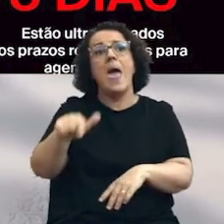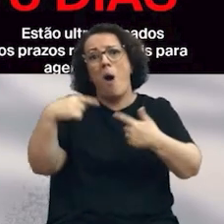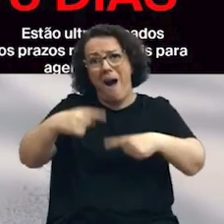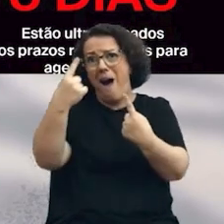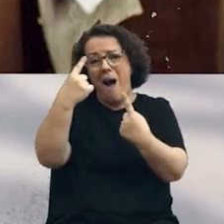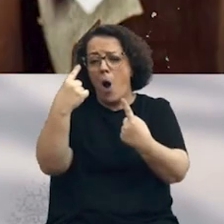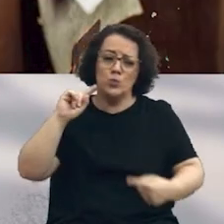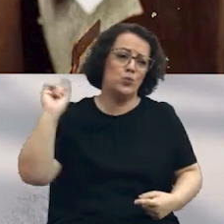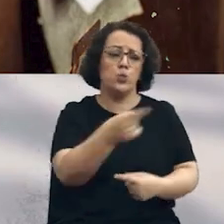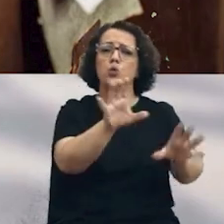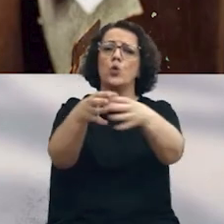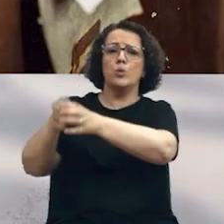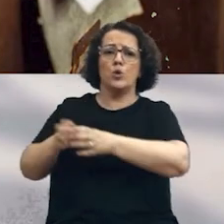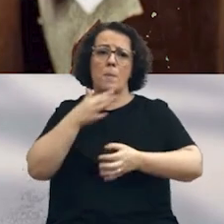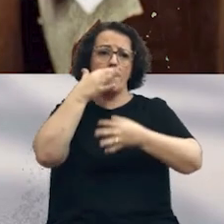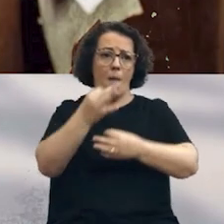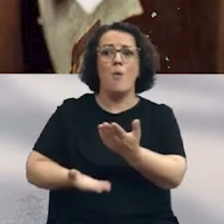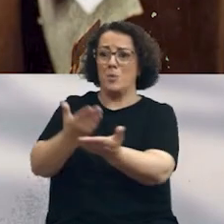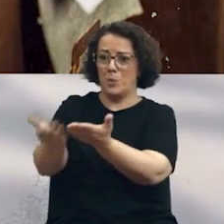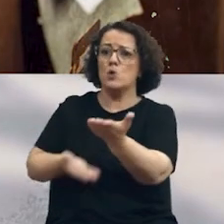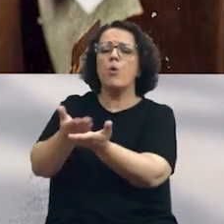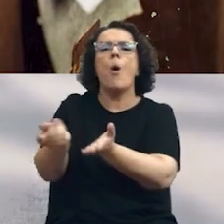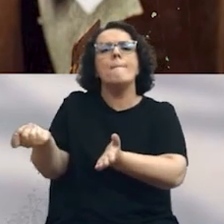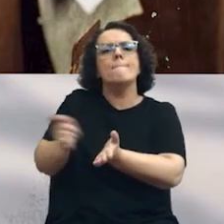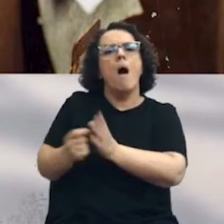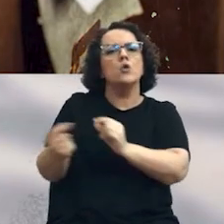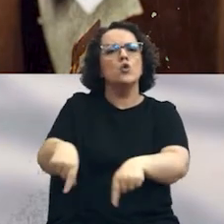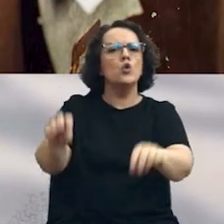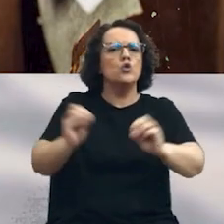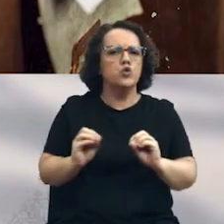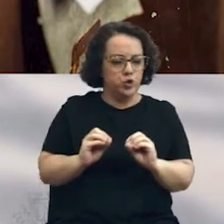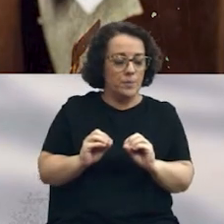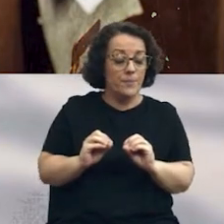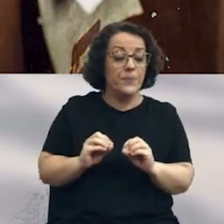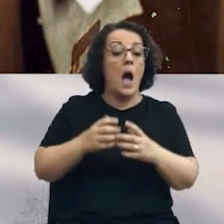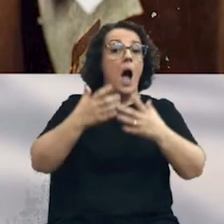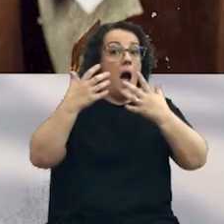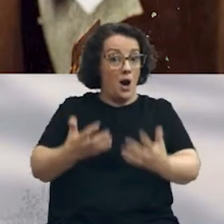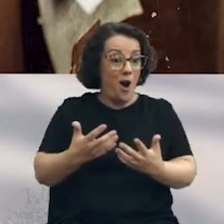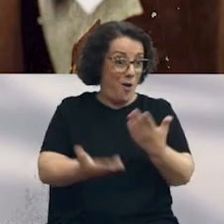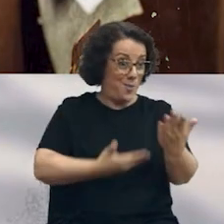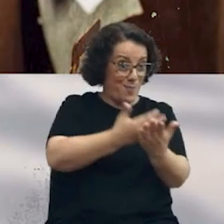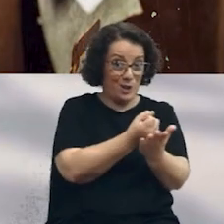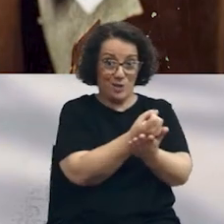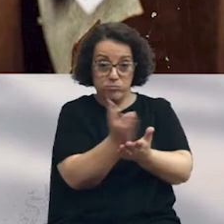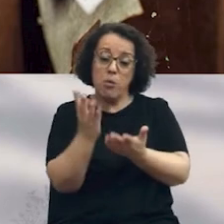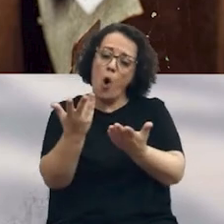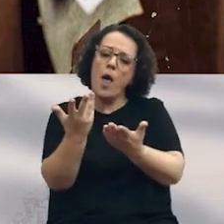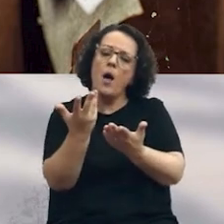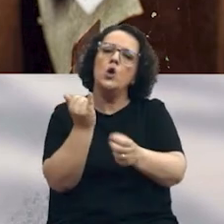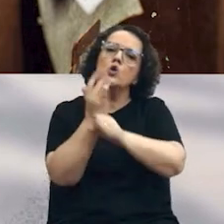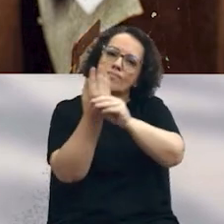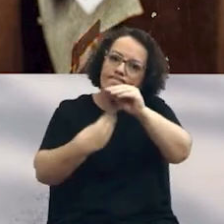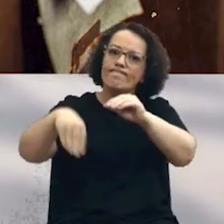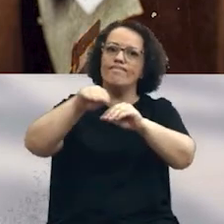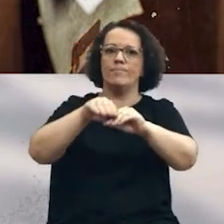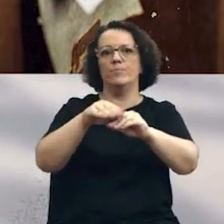Os grupos aqui têm propostas por agendar. E daí vem a minha proposta sobre propostas. Sr. Presidente, se